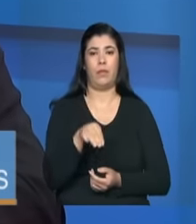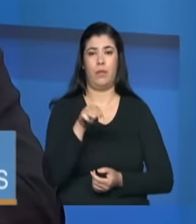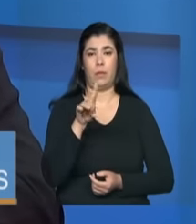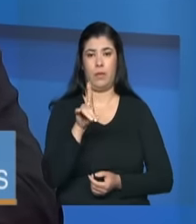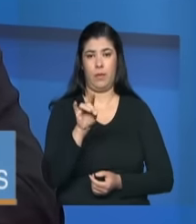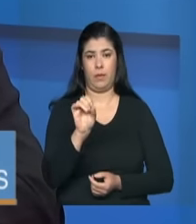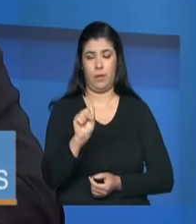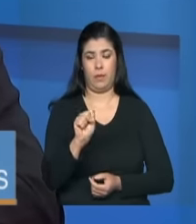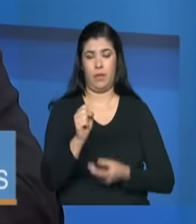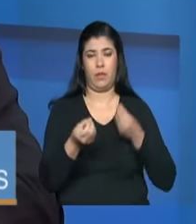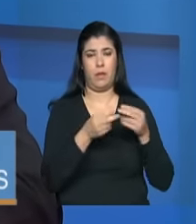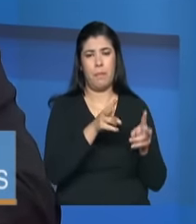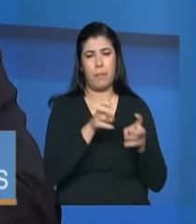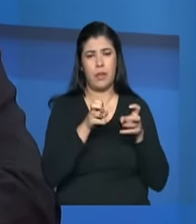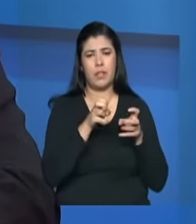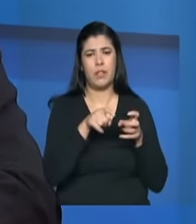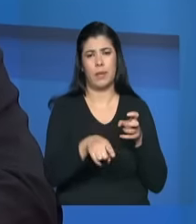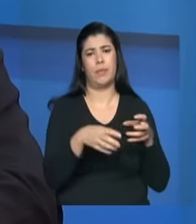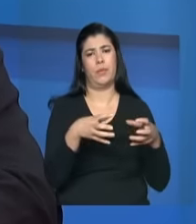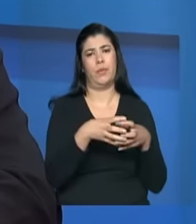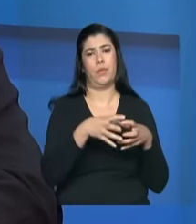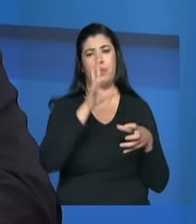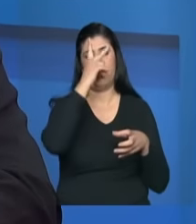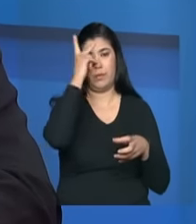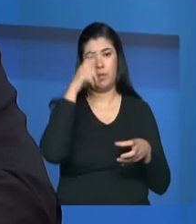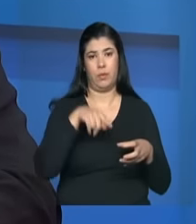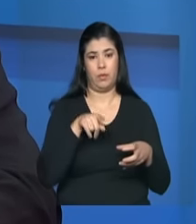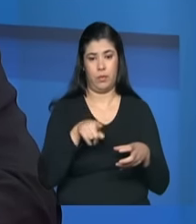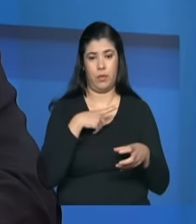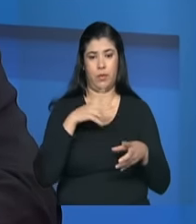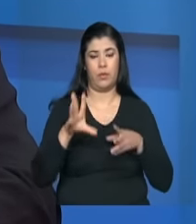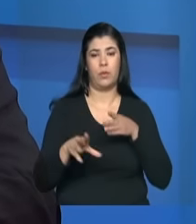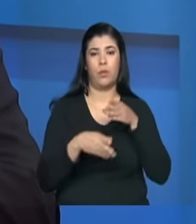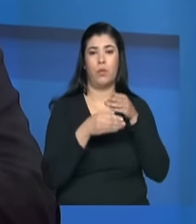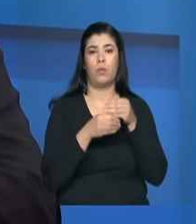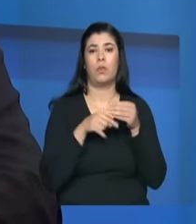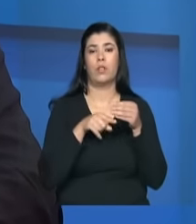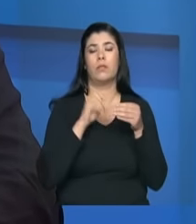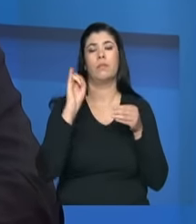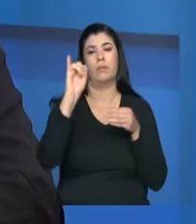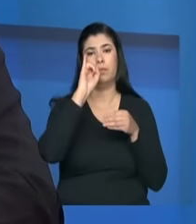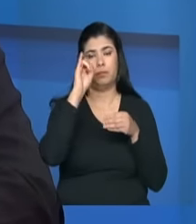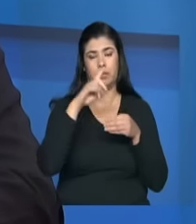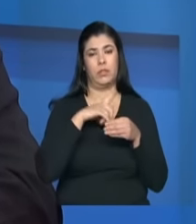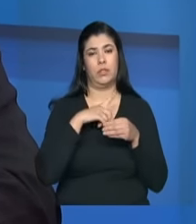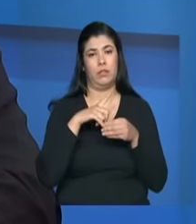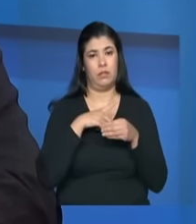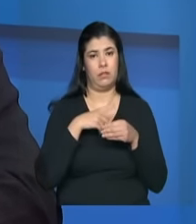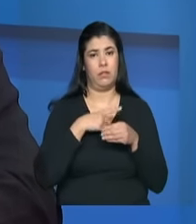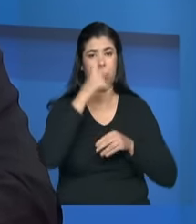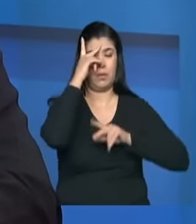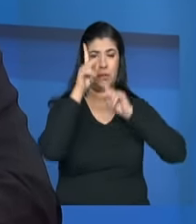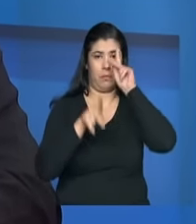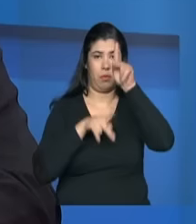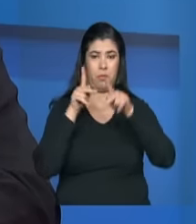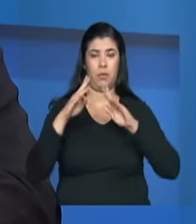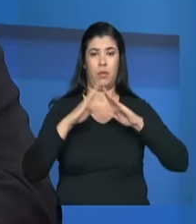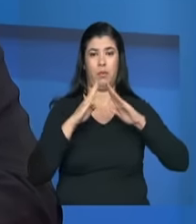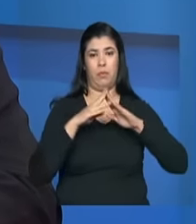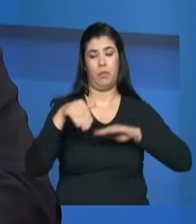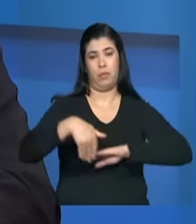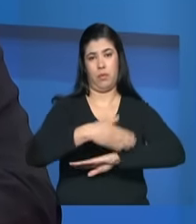identificação dessa população. Ele é um suplemento específico hoje que existe para a população em situação de rua,